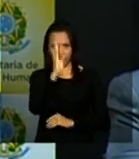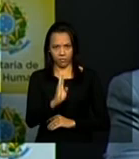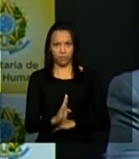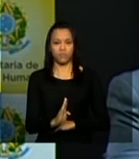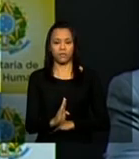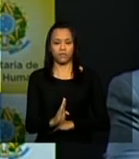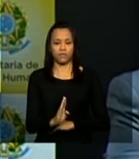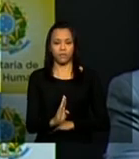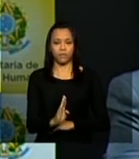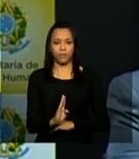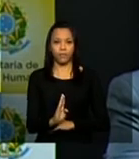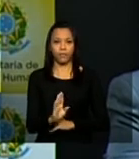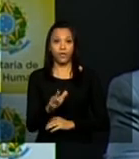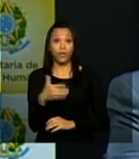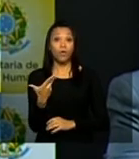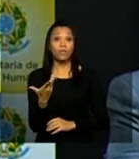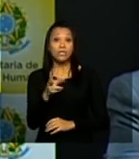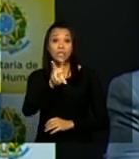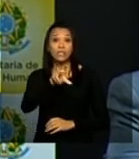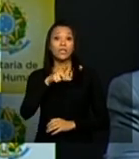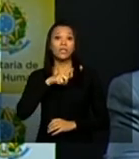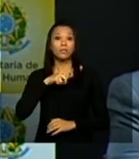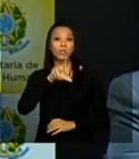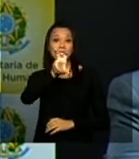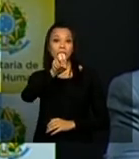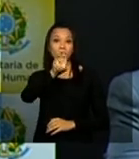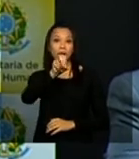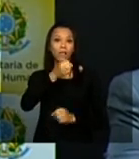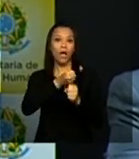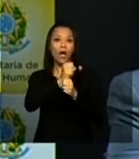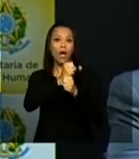onde temos 50 anos do golpe